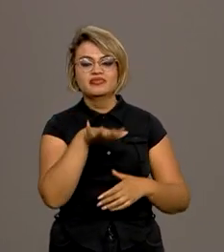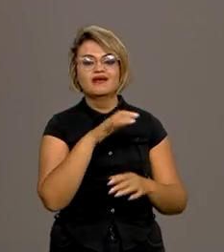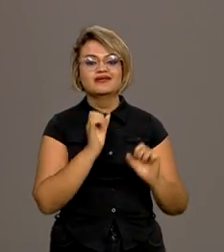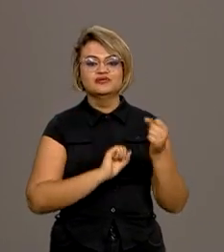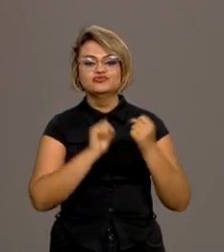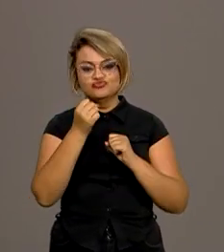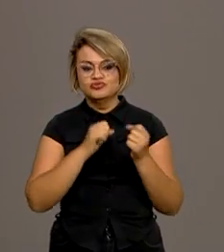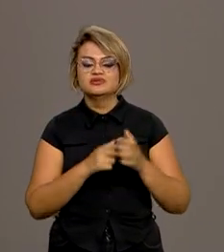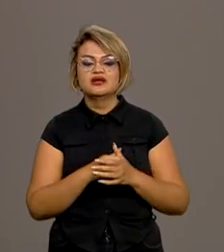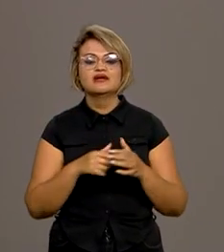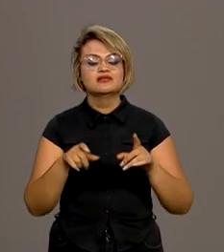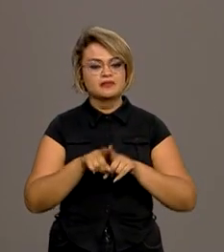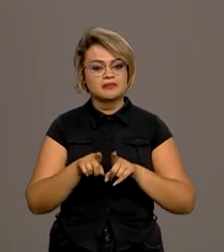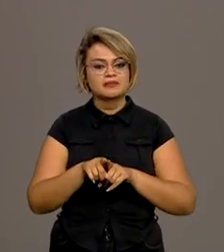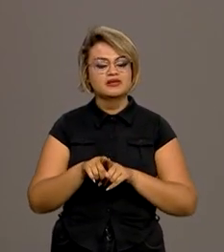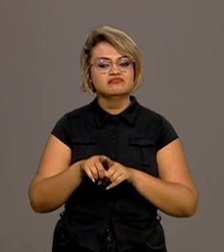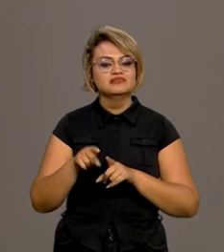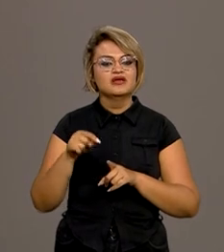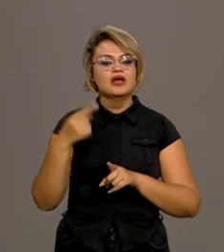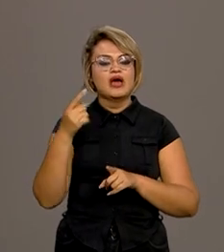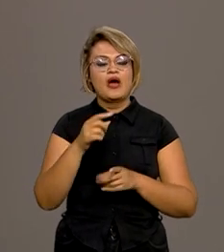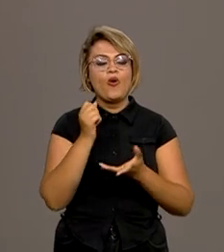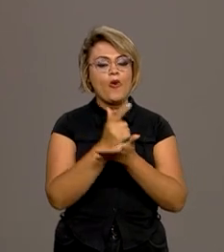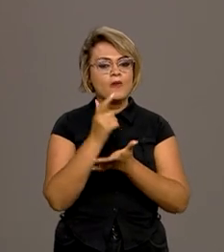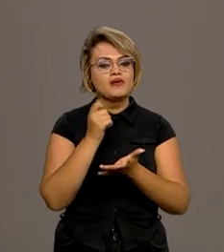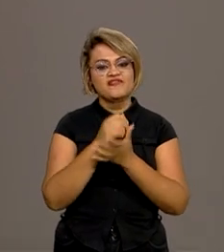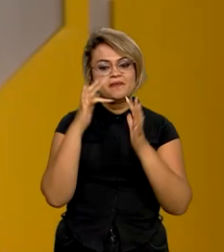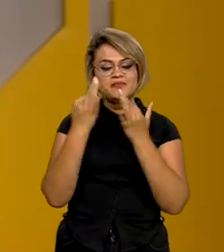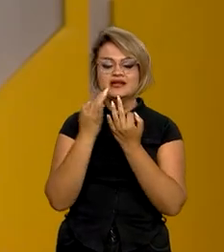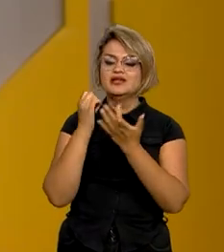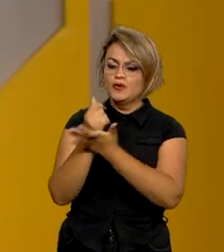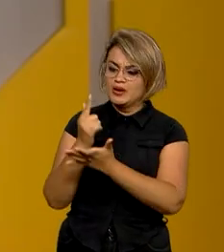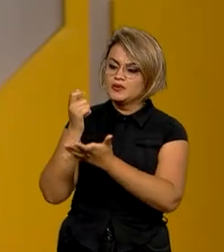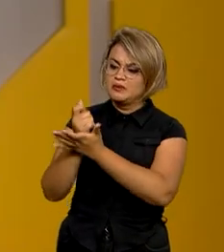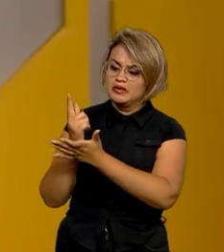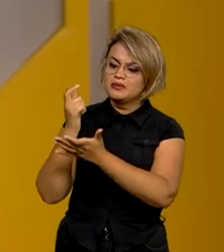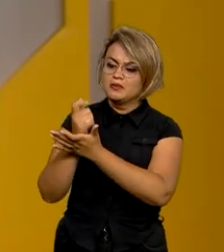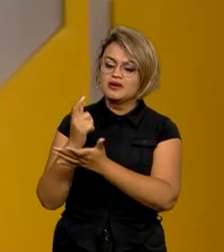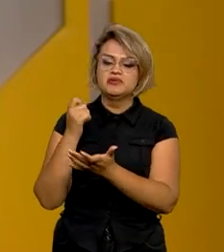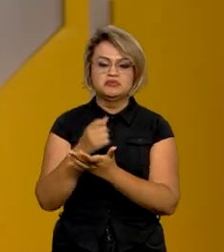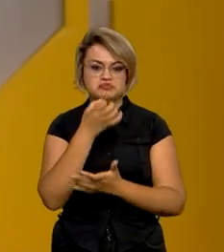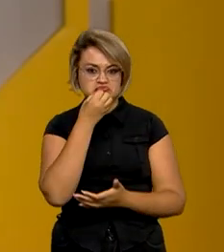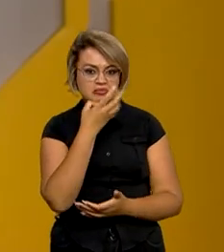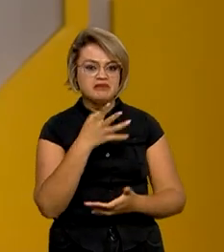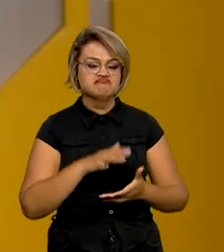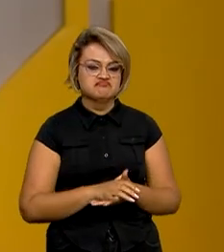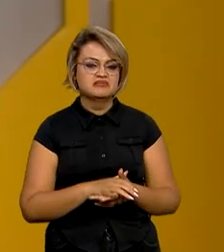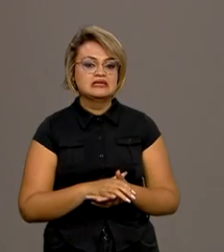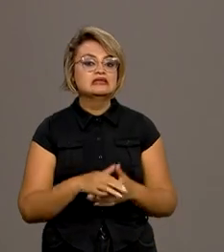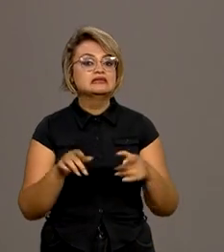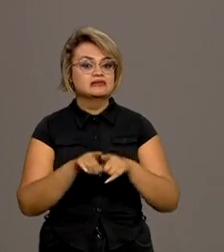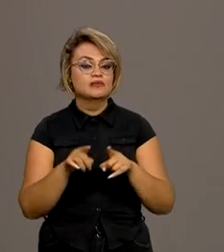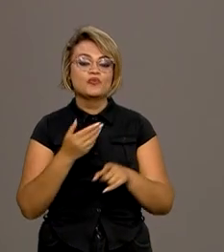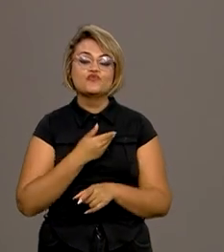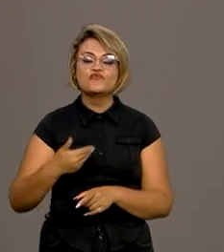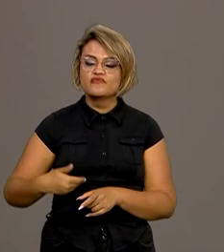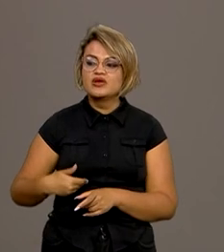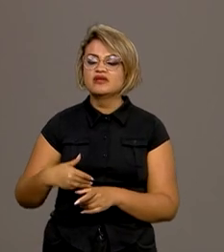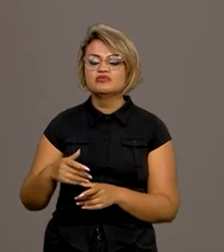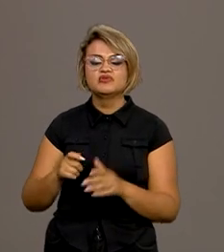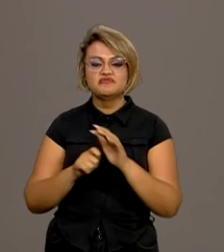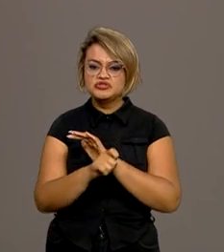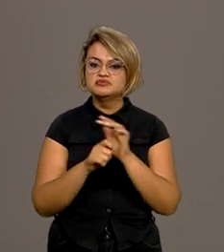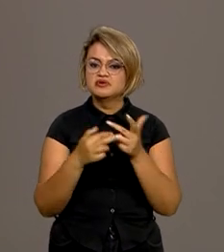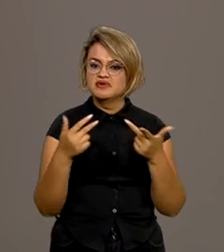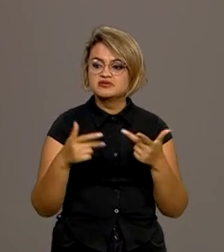e também do lado da demanda, o consumo das famílias melhorou significativamente e também o consumo do governo. Então, do